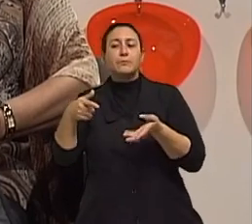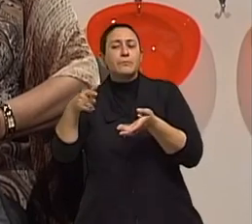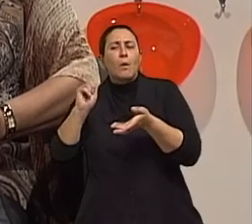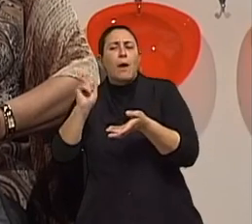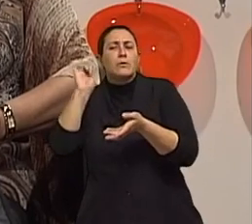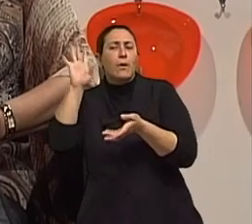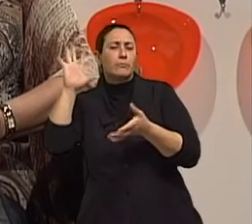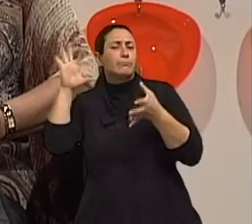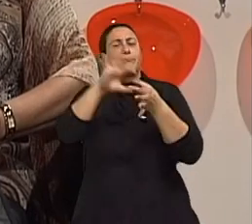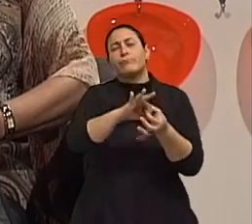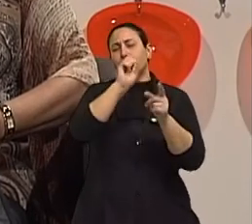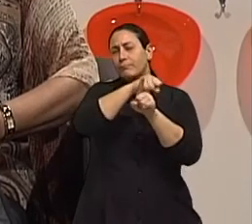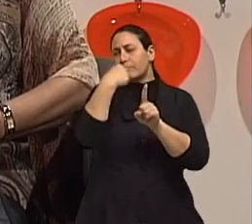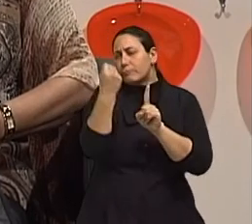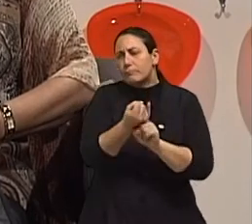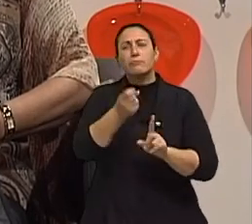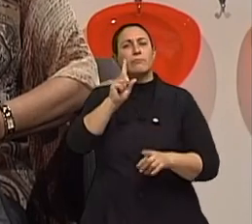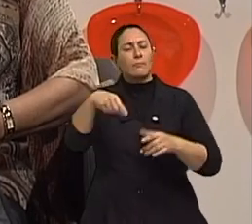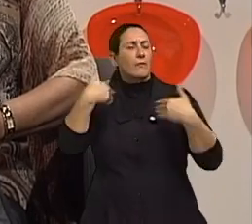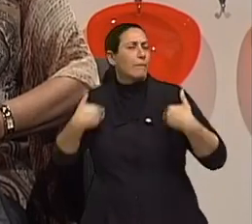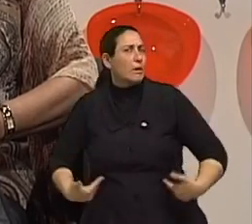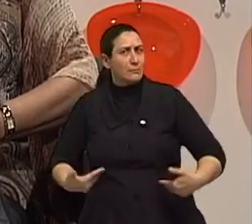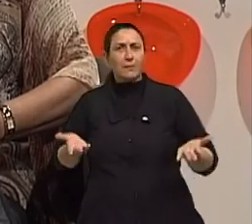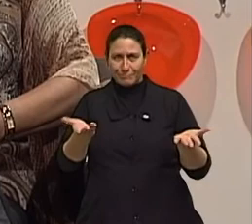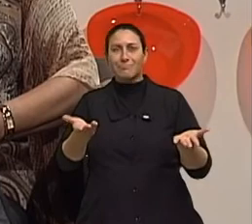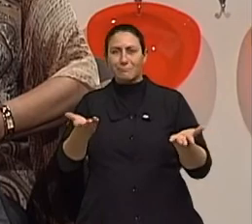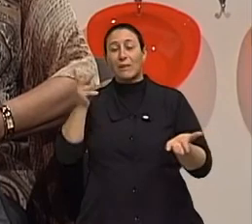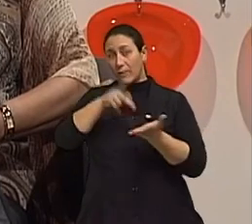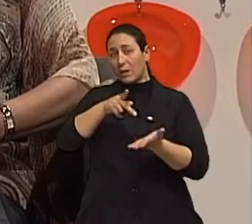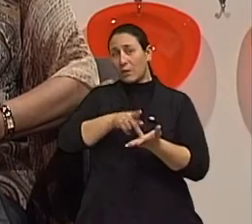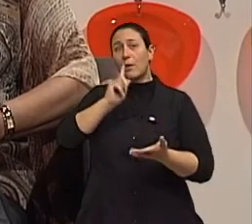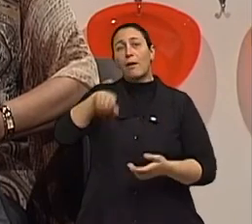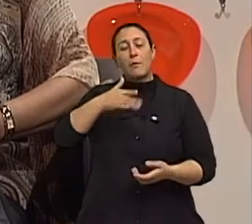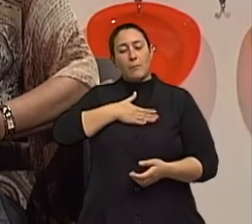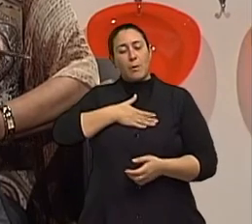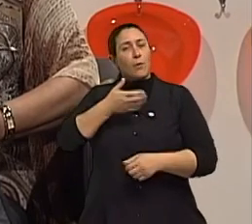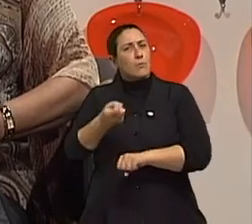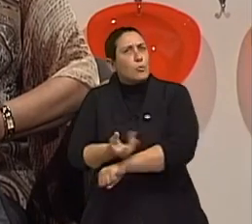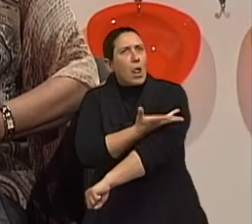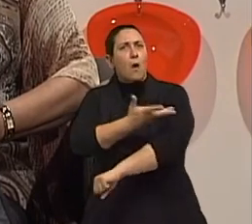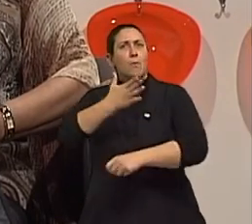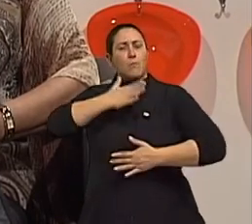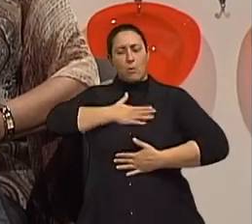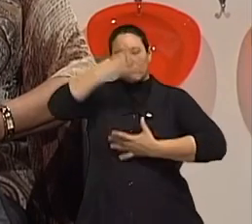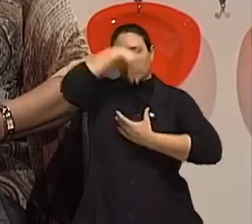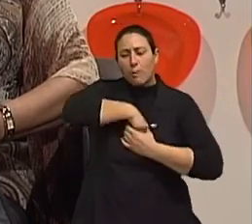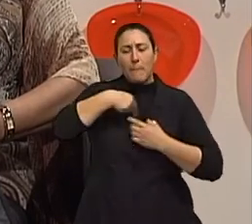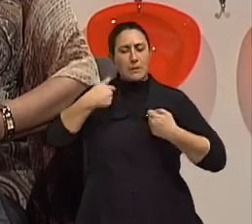num fator só, se eu tenho saúde física, eu estou saudável. Não! O meu emocional tem que estar saudável, o meu social tem que estar saudável.